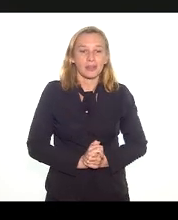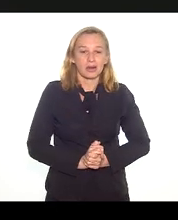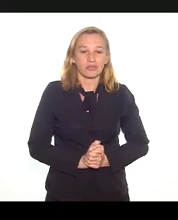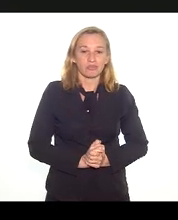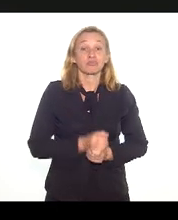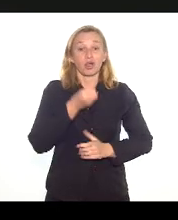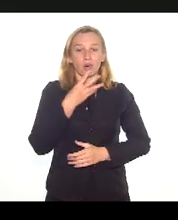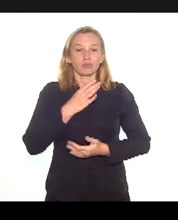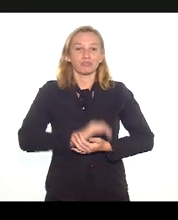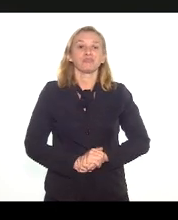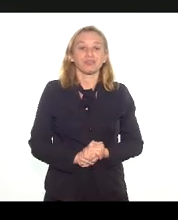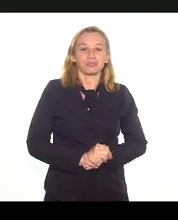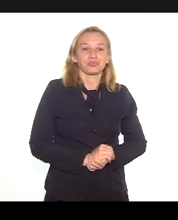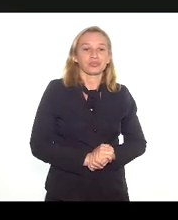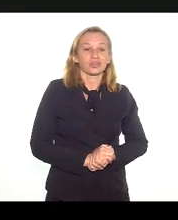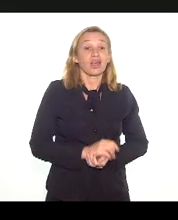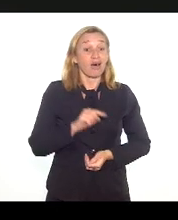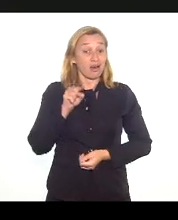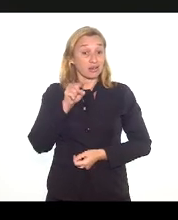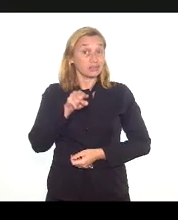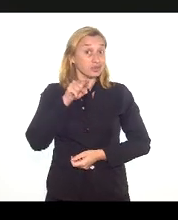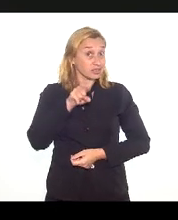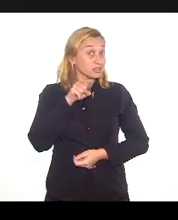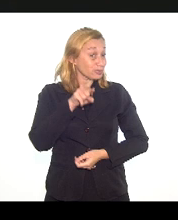Bom, aqui